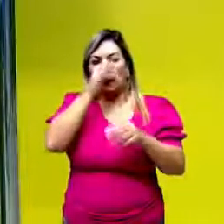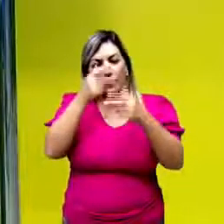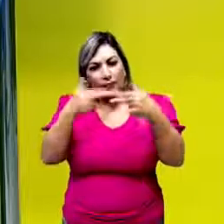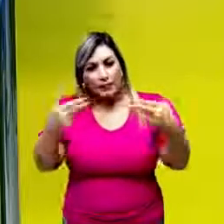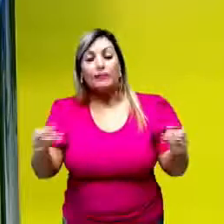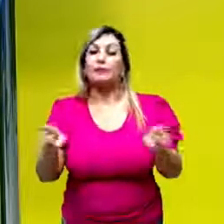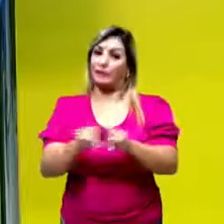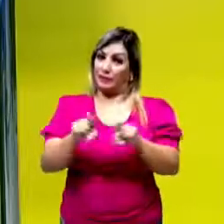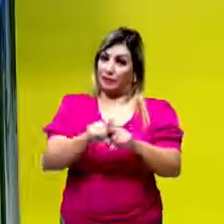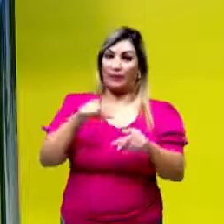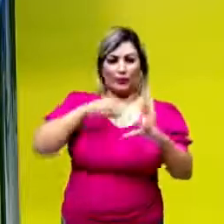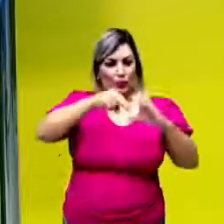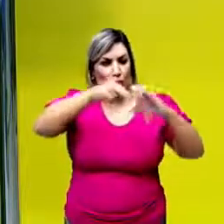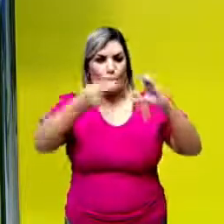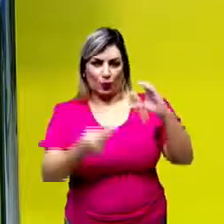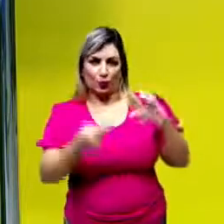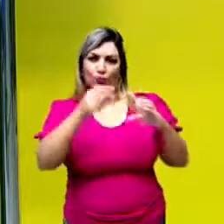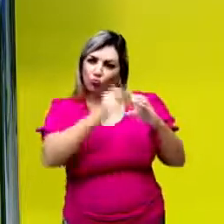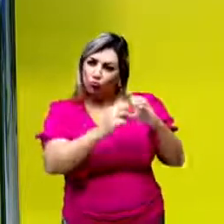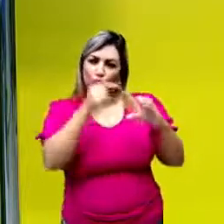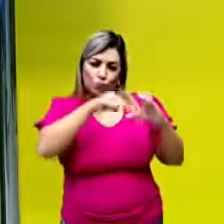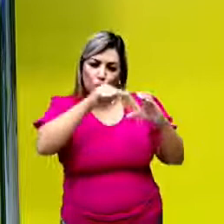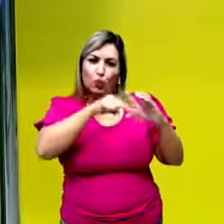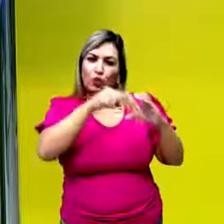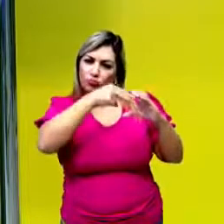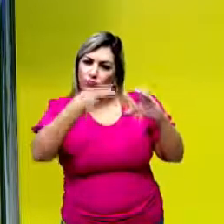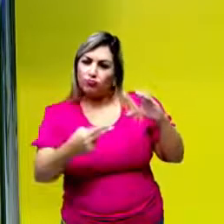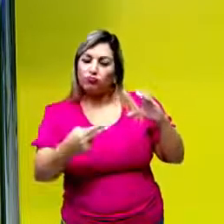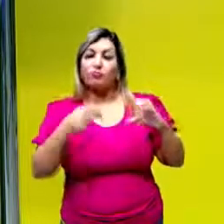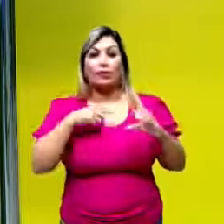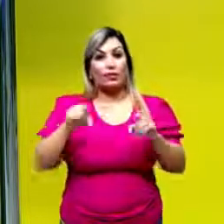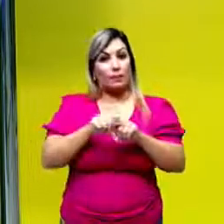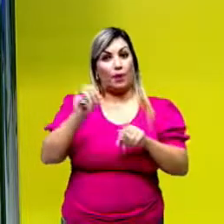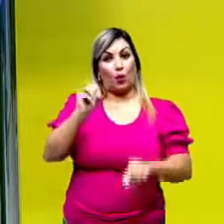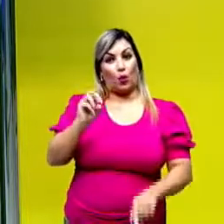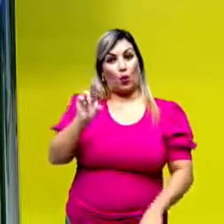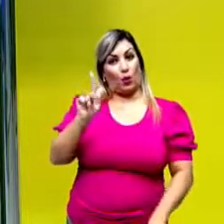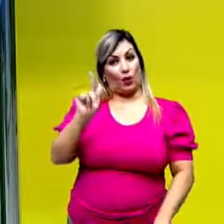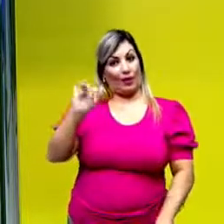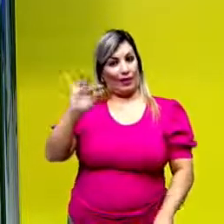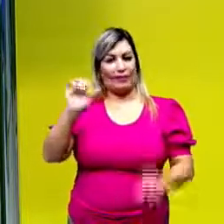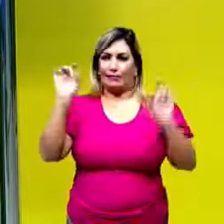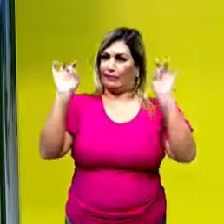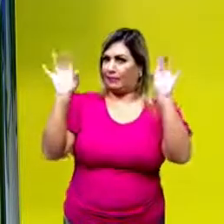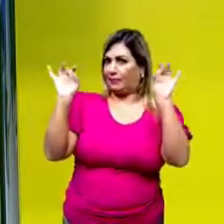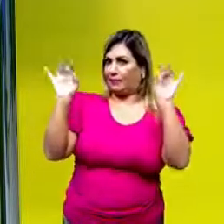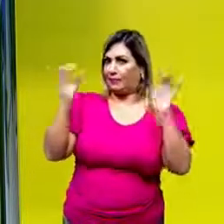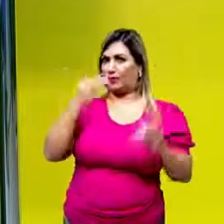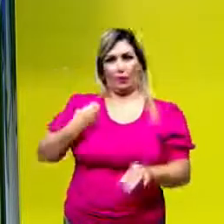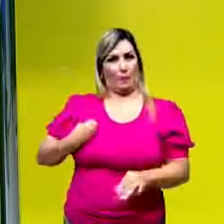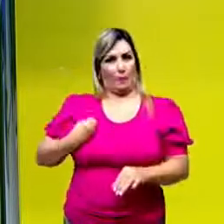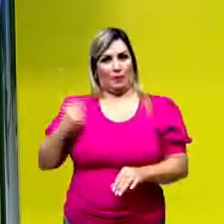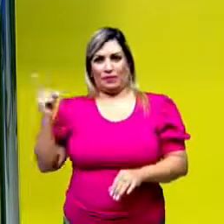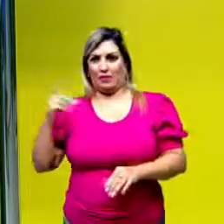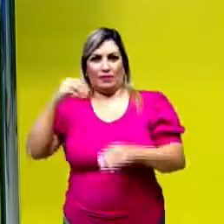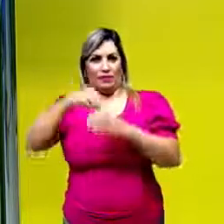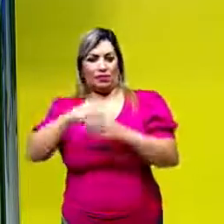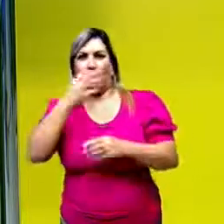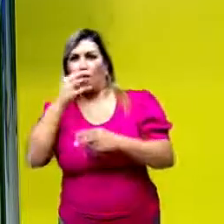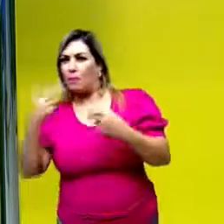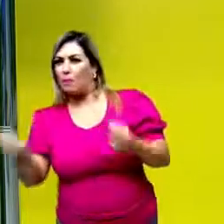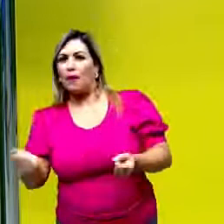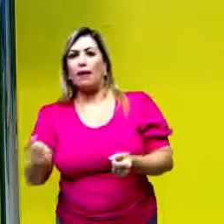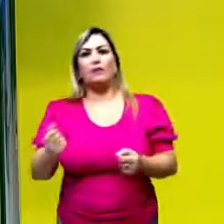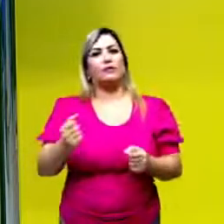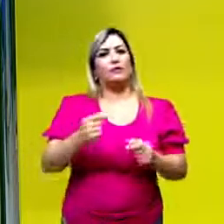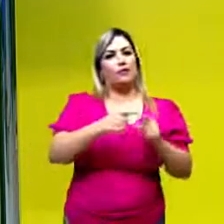também tem núcleo. E tem uma organela mais que especial, que não está presente na célula animal nem